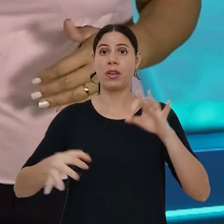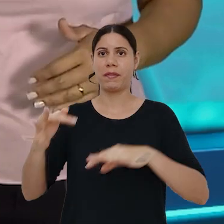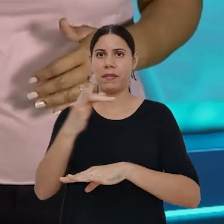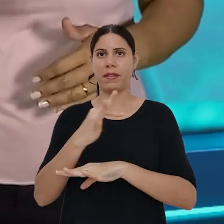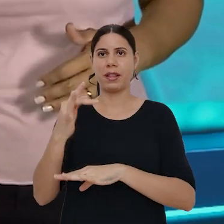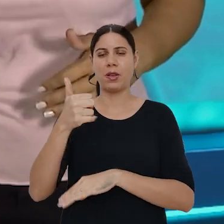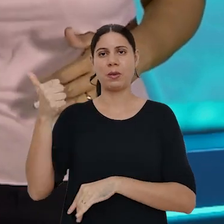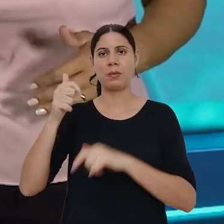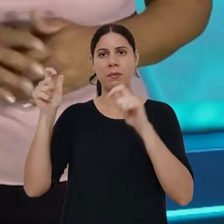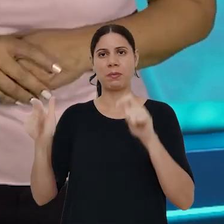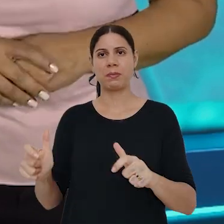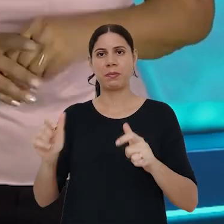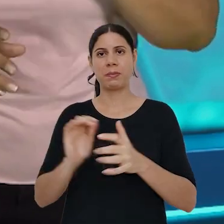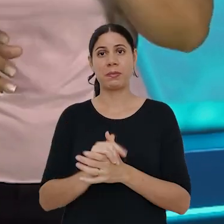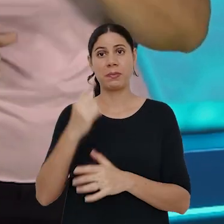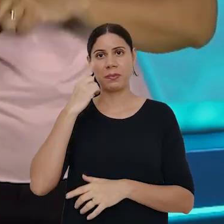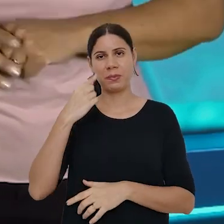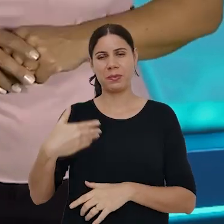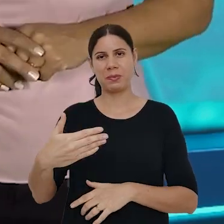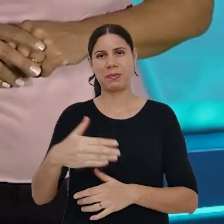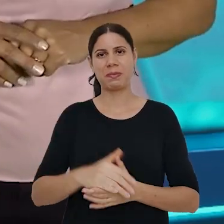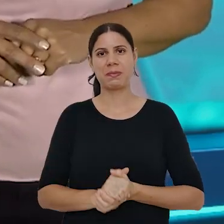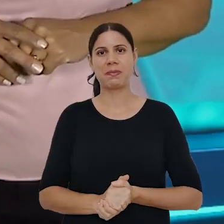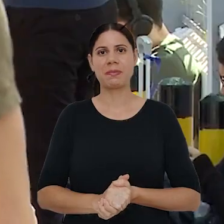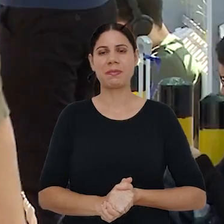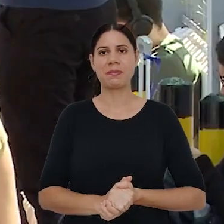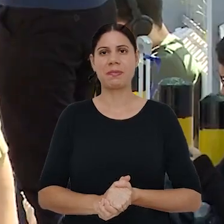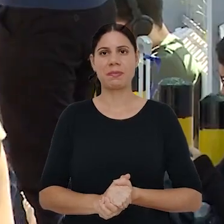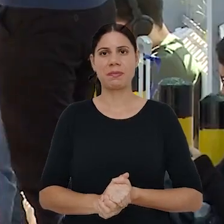federais da primeira região. Confira agora!